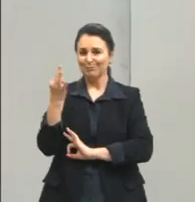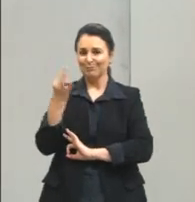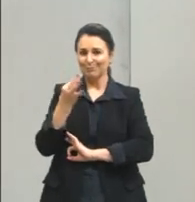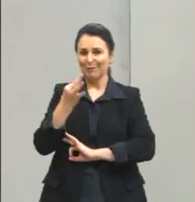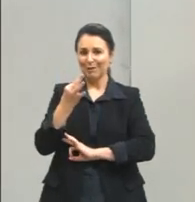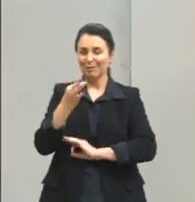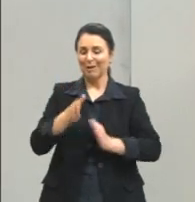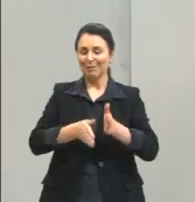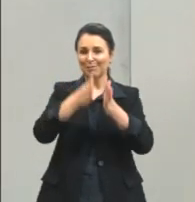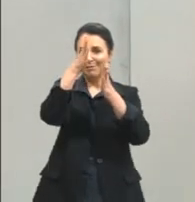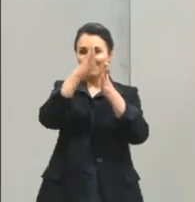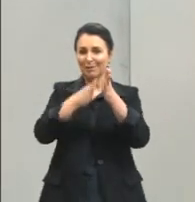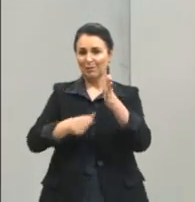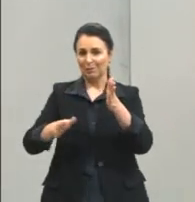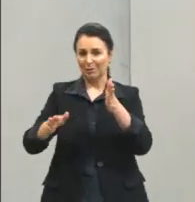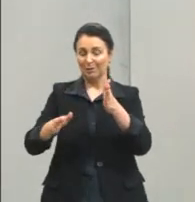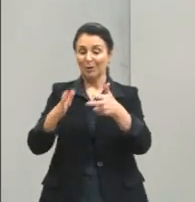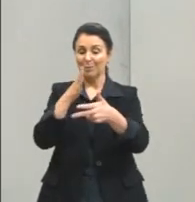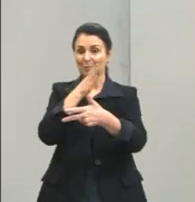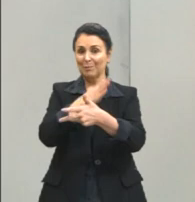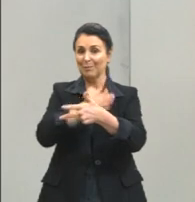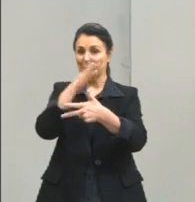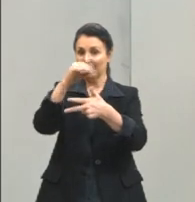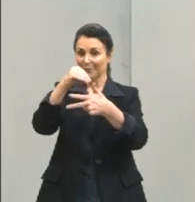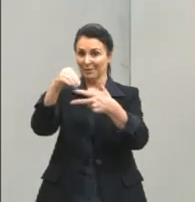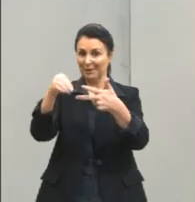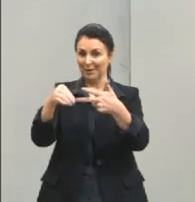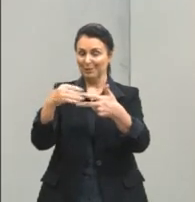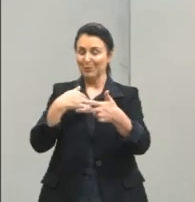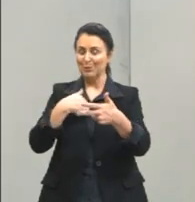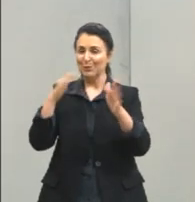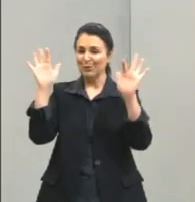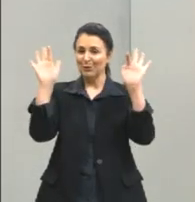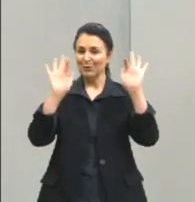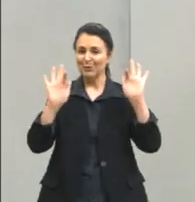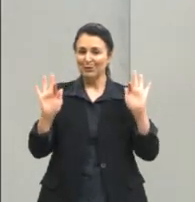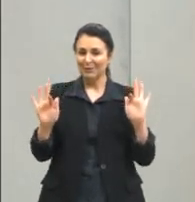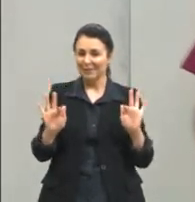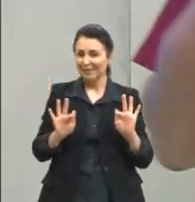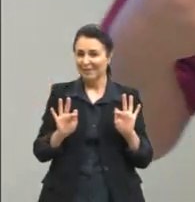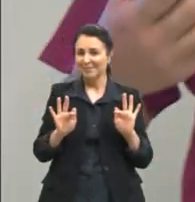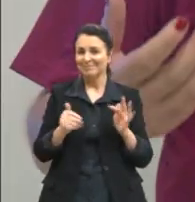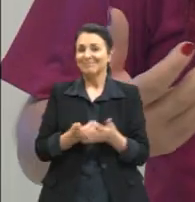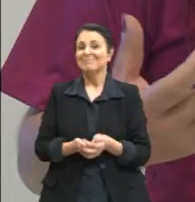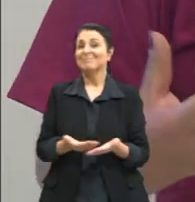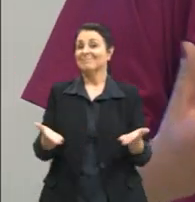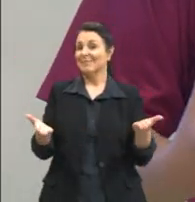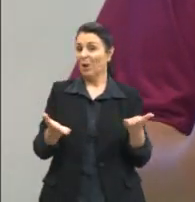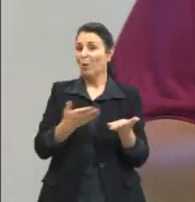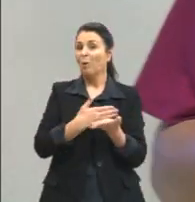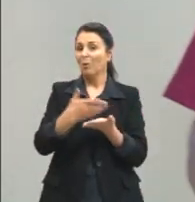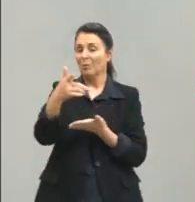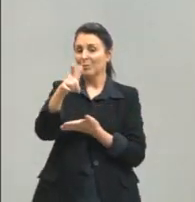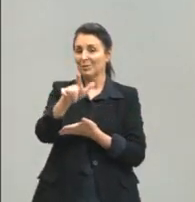Educação, que é o Pré-ENEM. Eu estou muito feliz, muito contente e muito